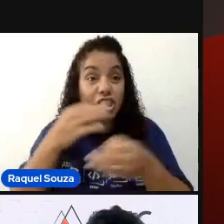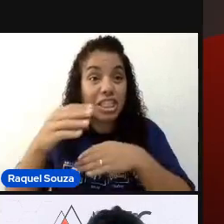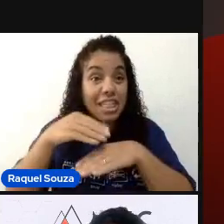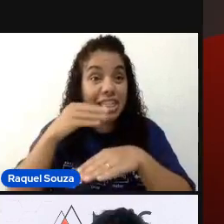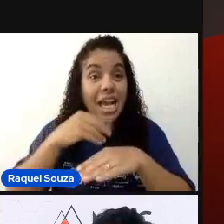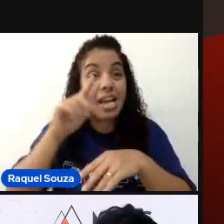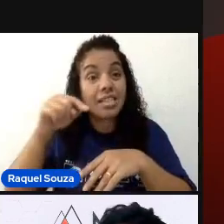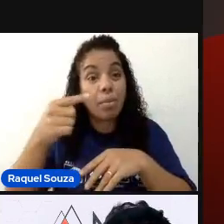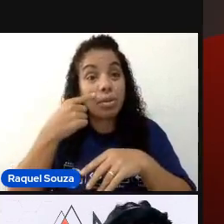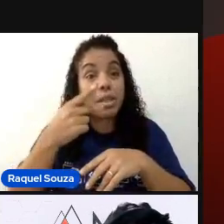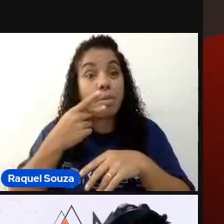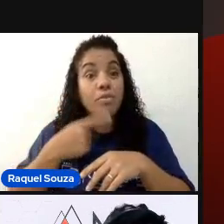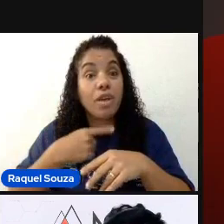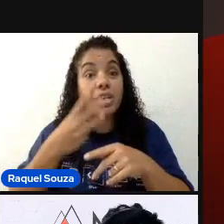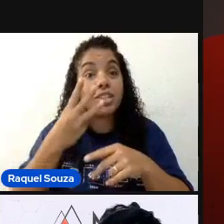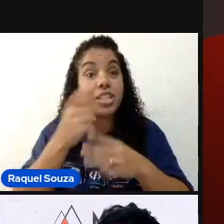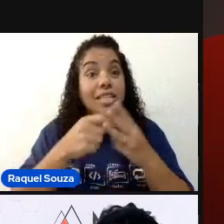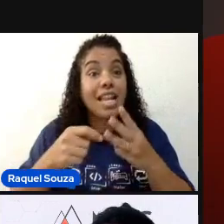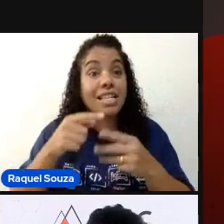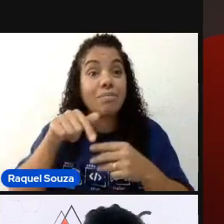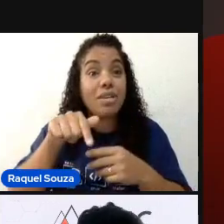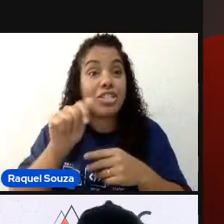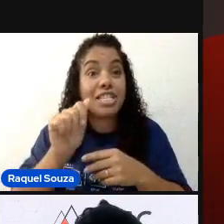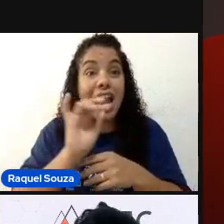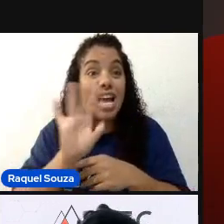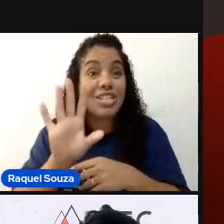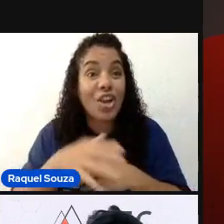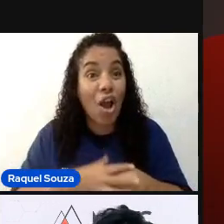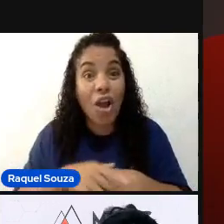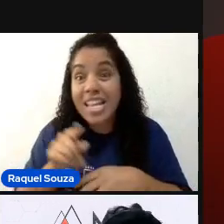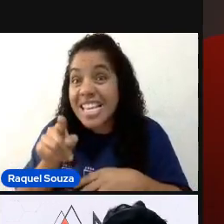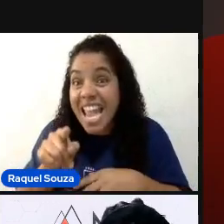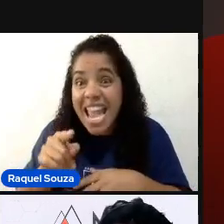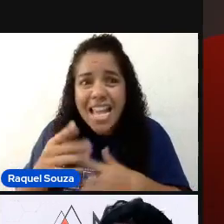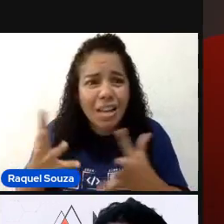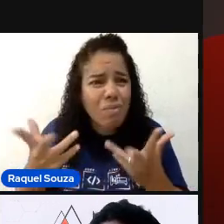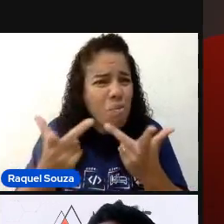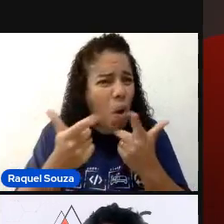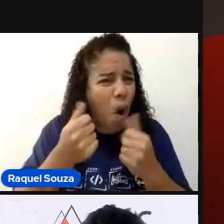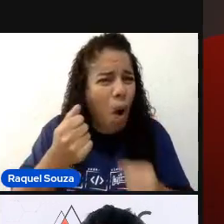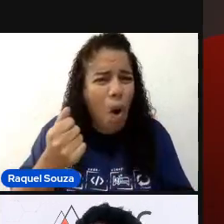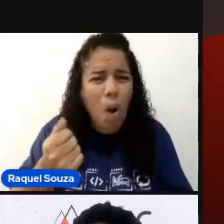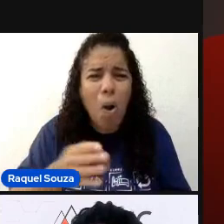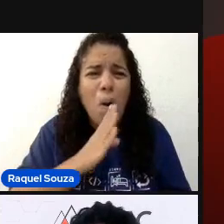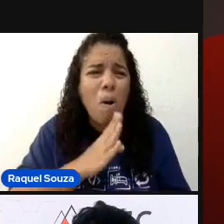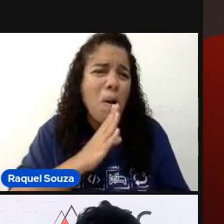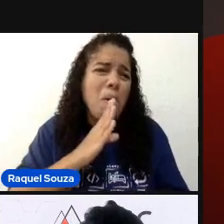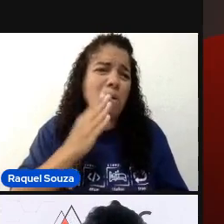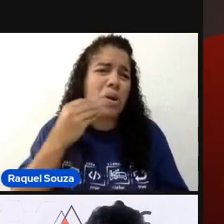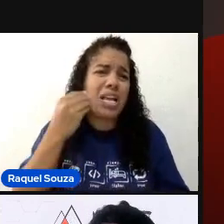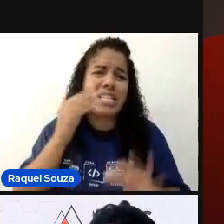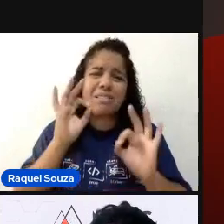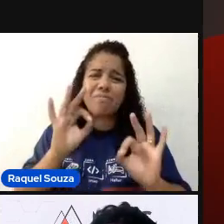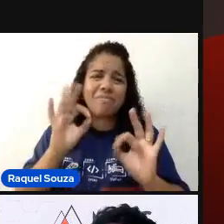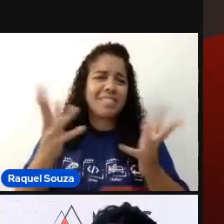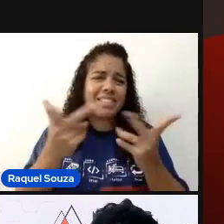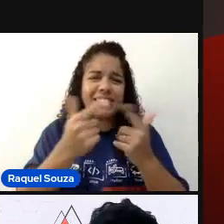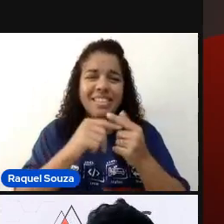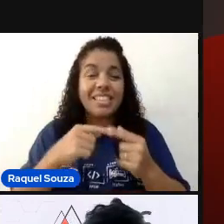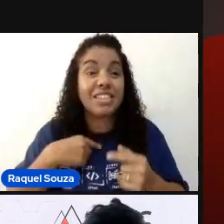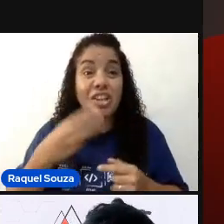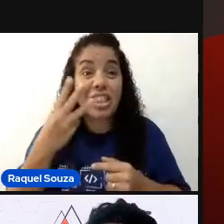depois ele me fala que ele tinha três meses de QA só. E o cara... Nossa, parecia que tinha anos de conhecimento. Ele tinha só três meses. Então,